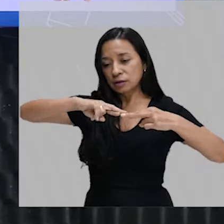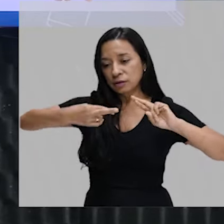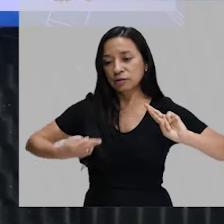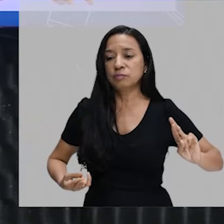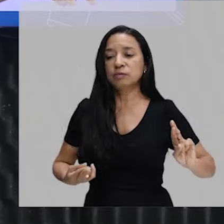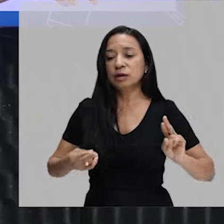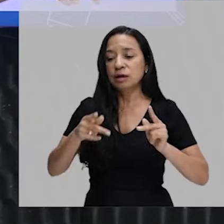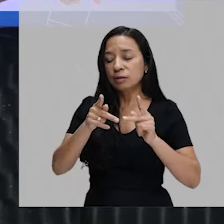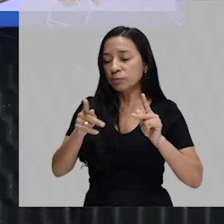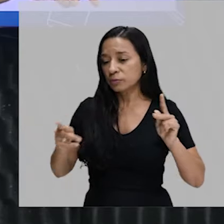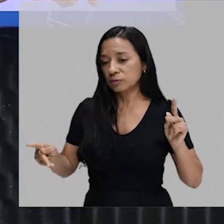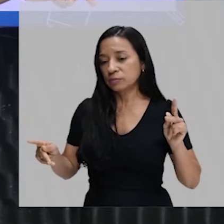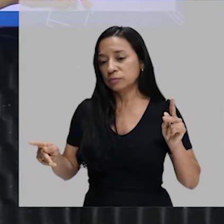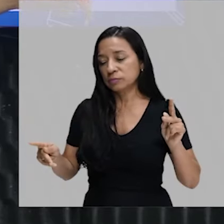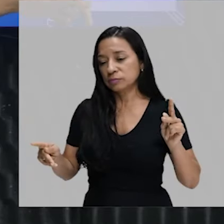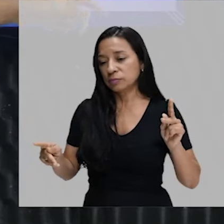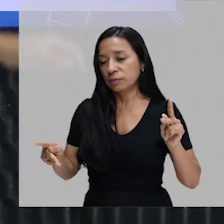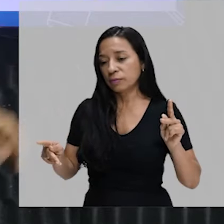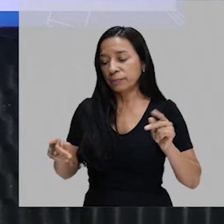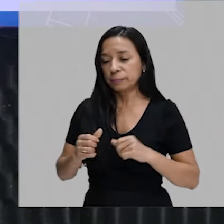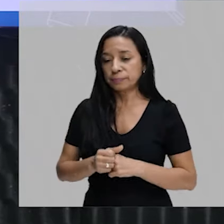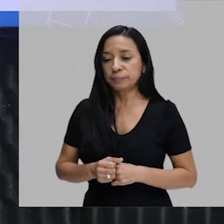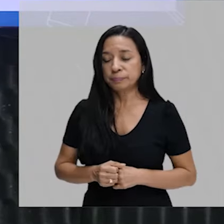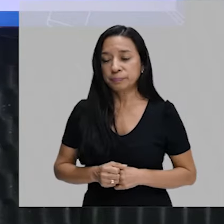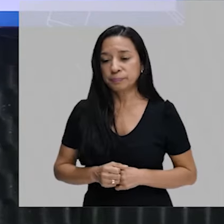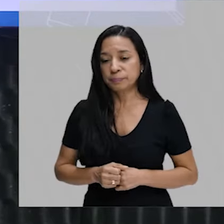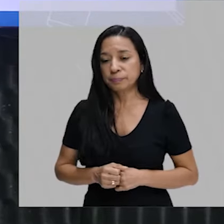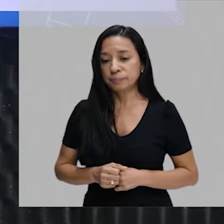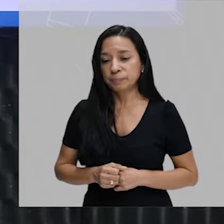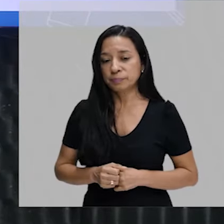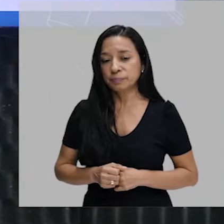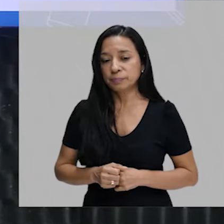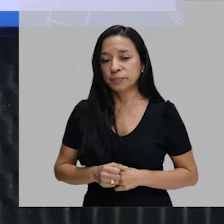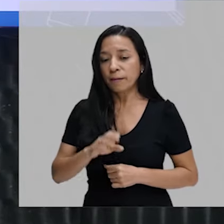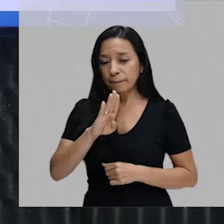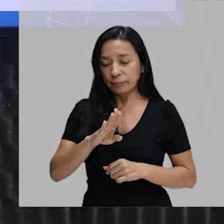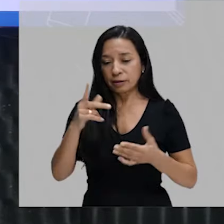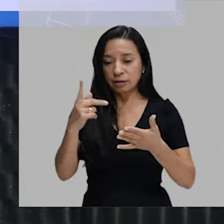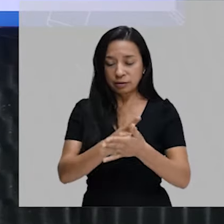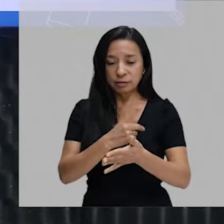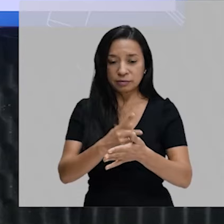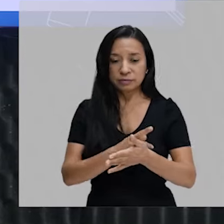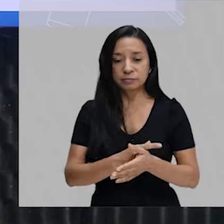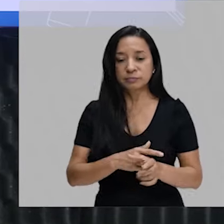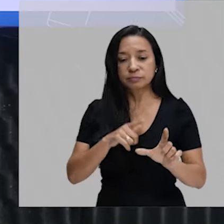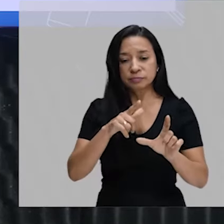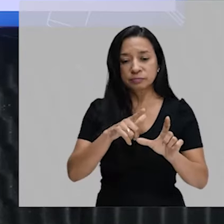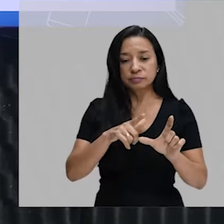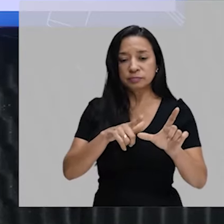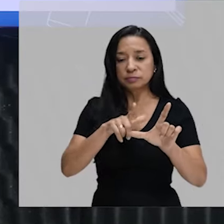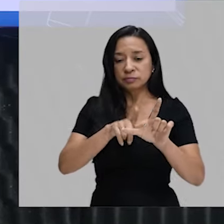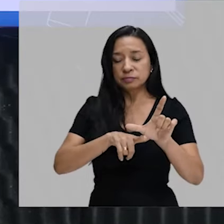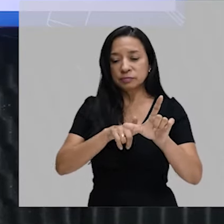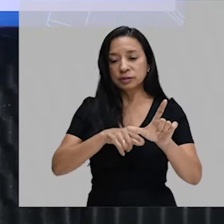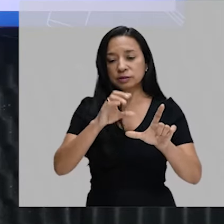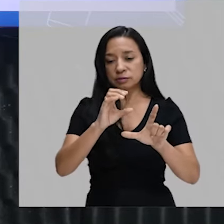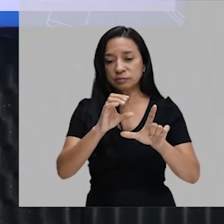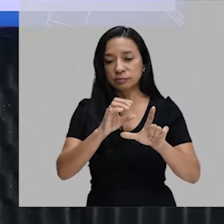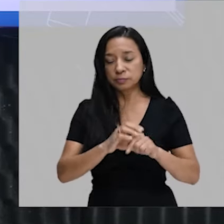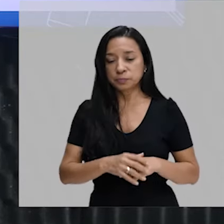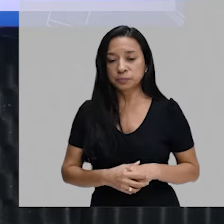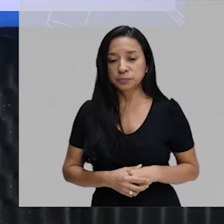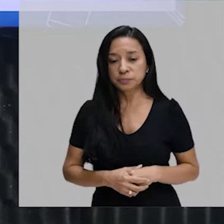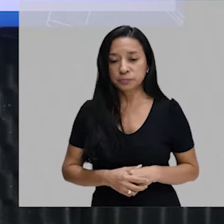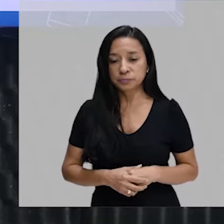Os ribossomos são feitos de RNA ribossômico. Então, a letra B está errada. Letra C. Os cromossomos